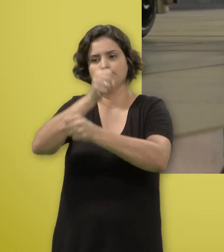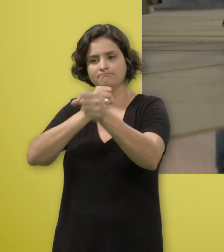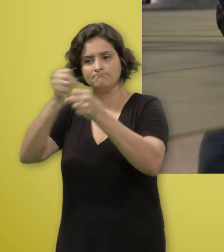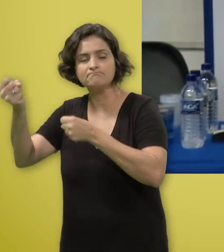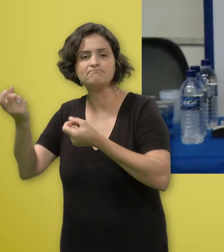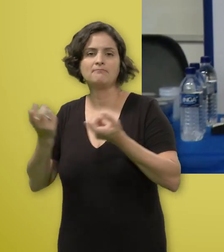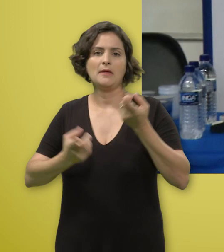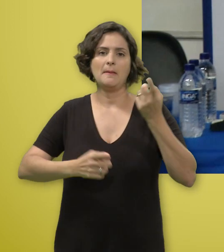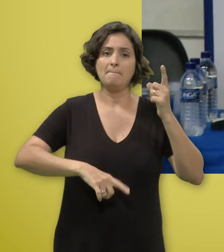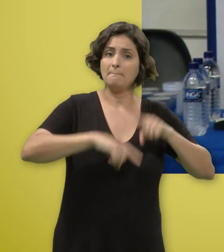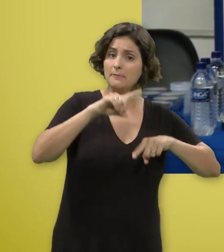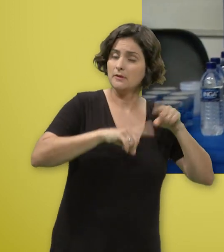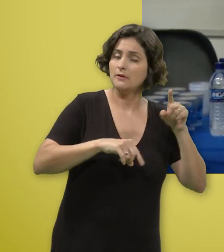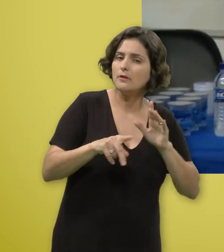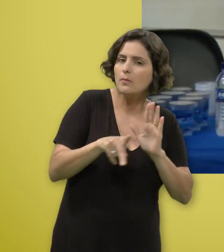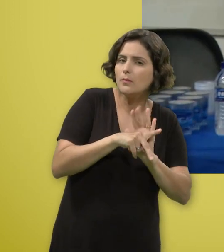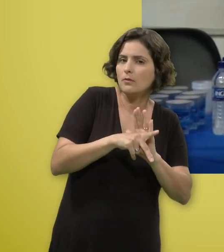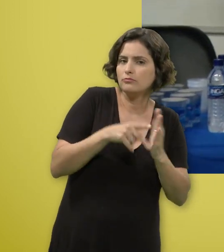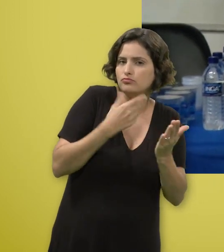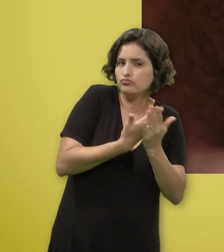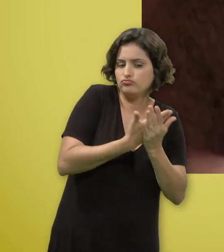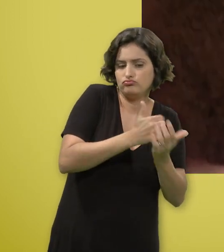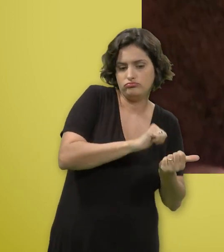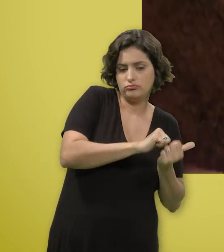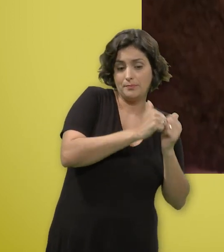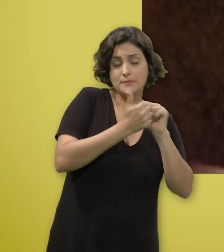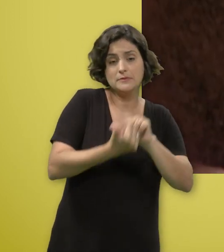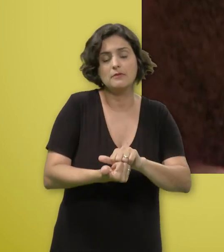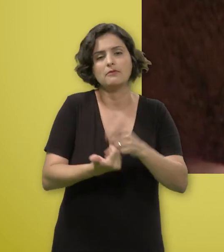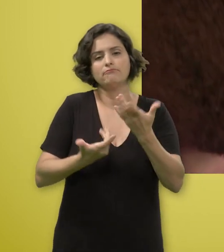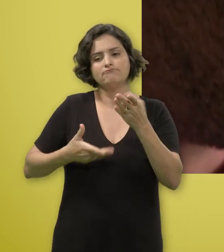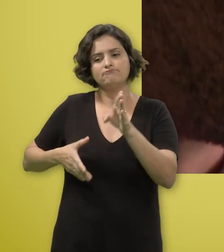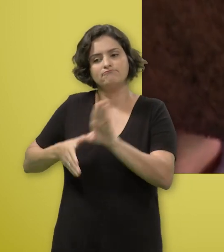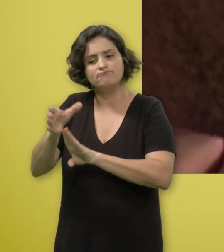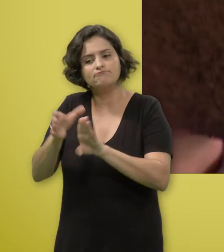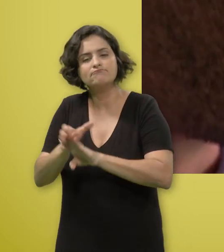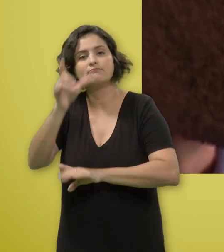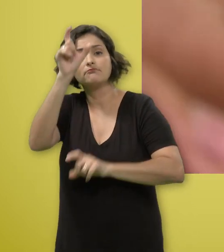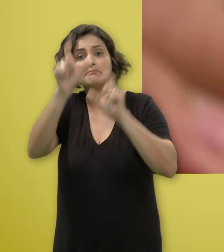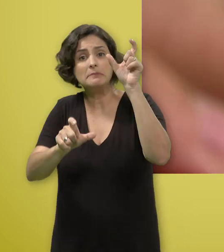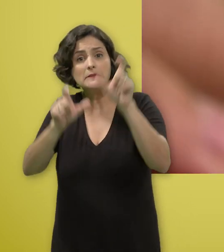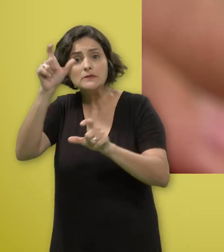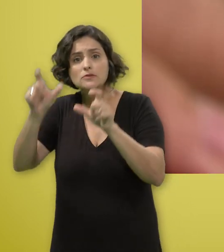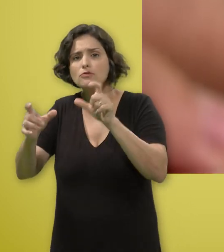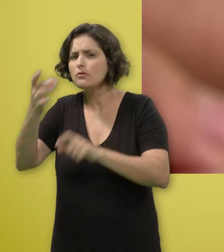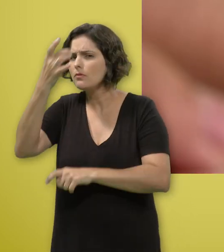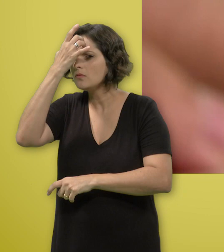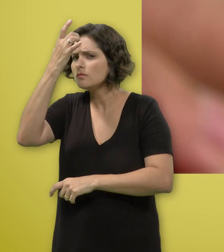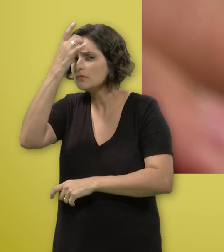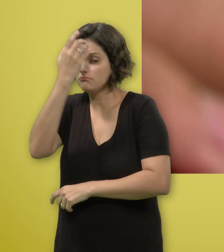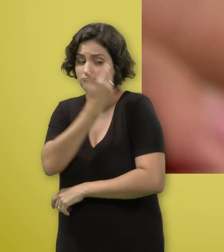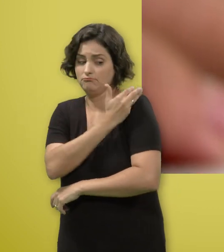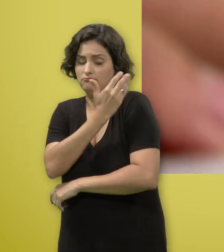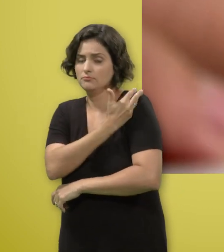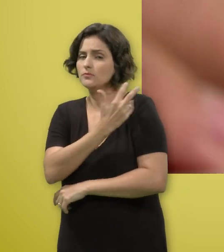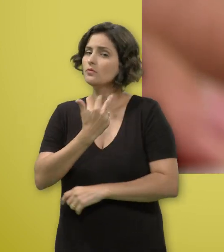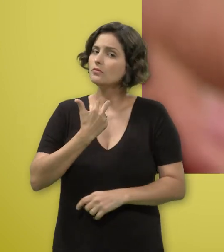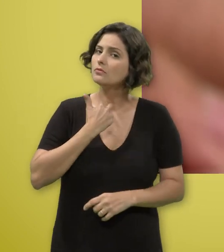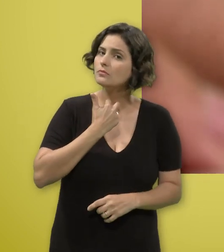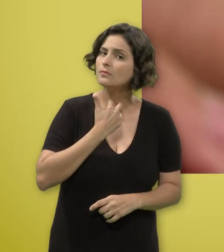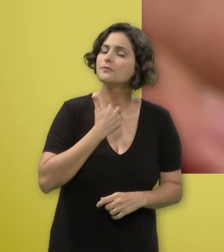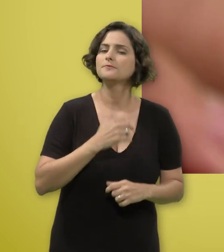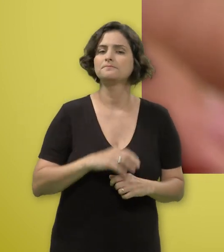comunicações, barreiras com relação aos materiais, até as barreiras